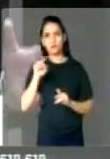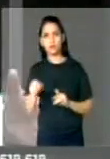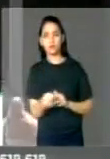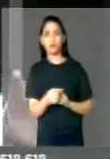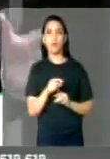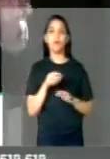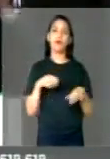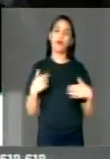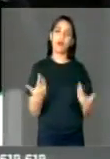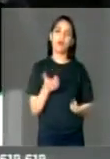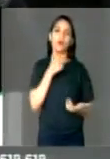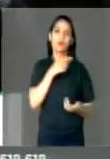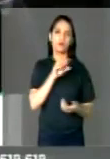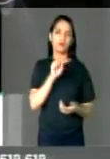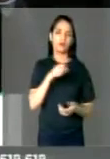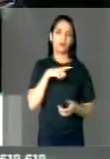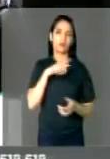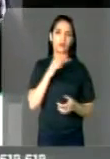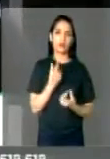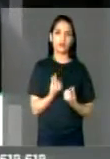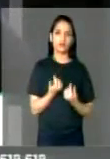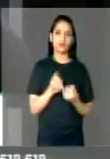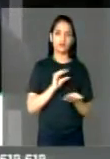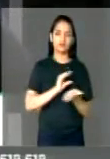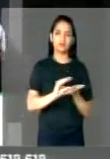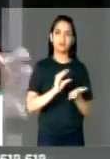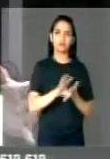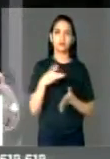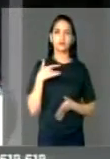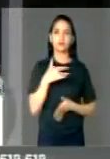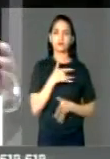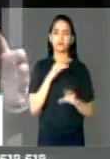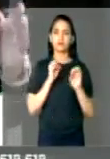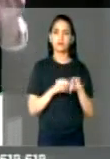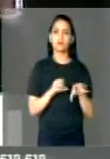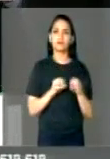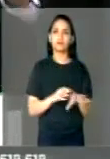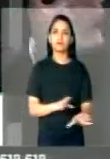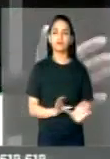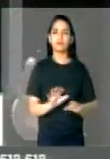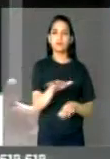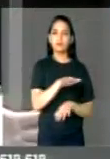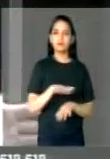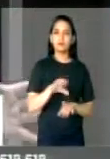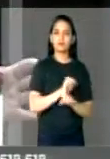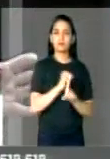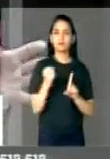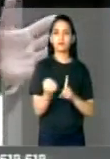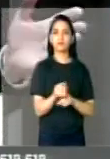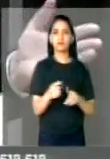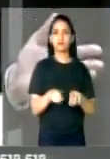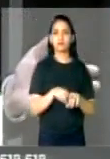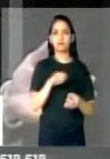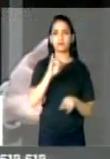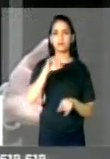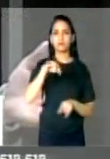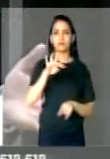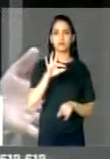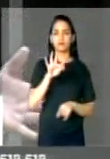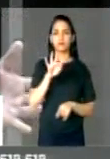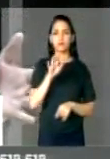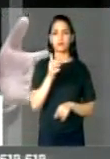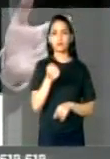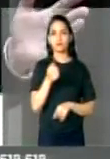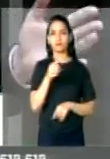para a educação, para a área social, para a infraestrutura, que é o papel e a